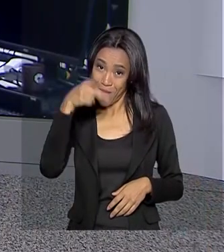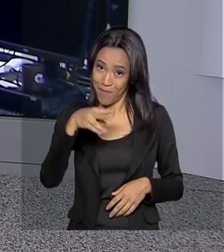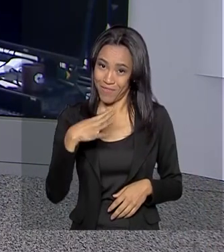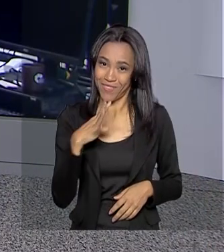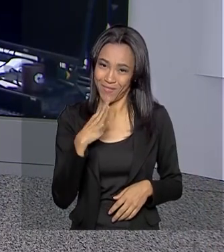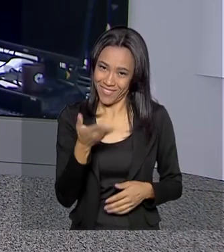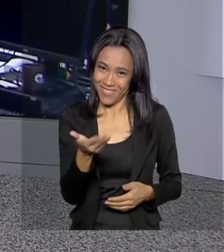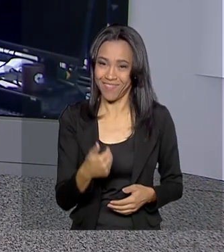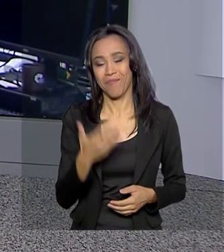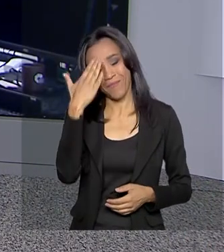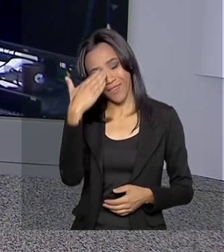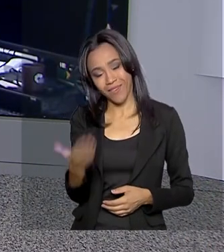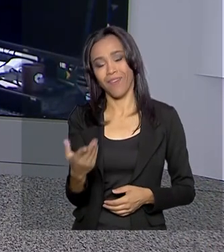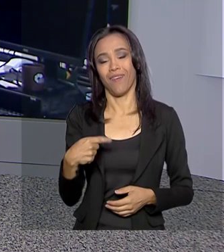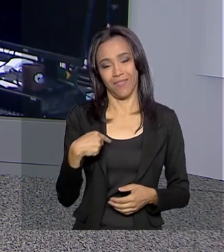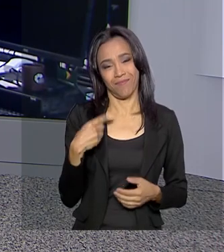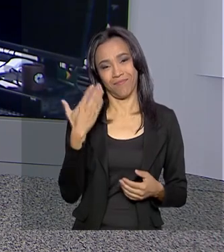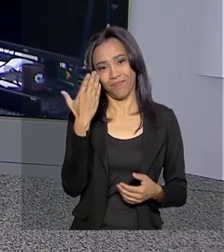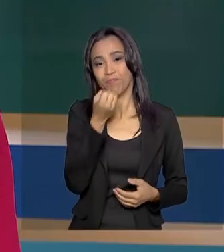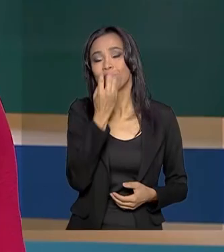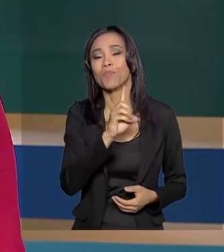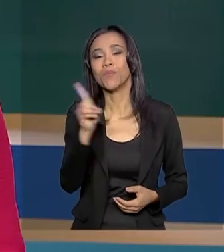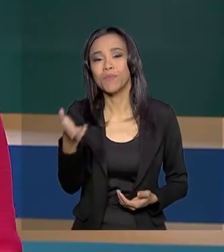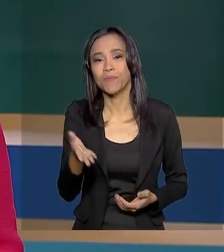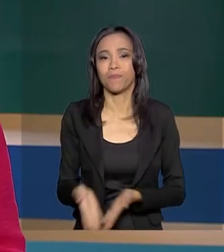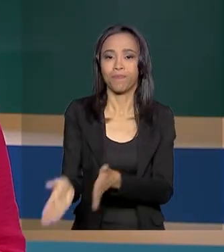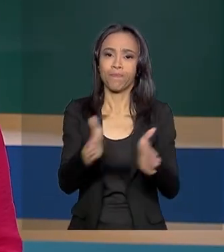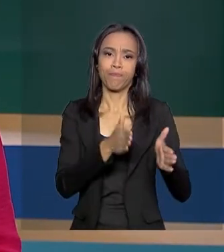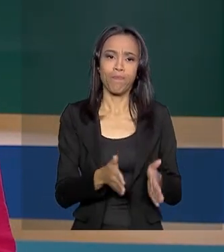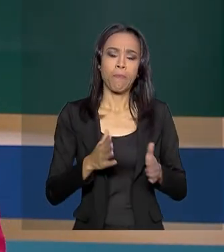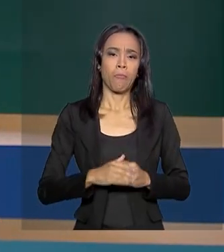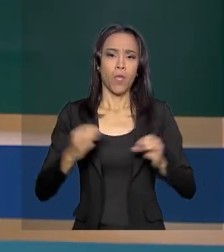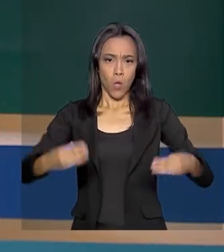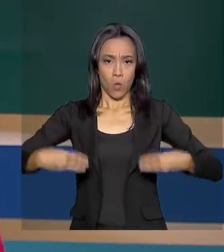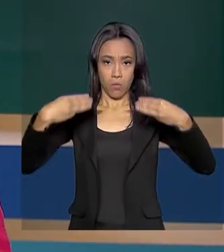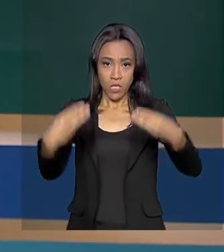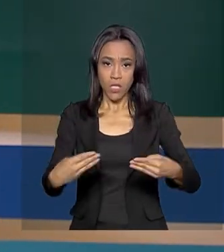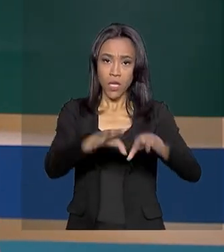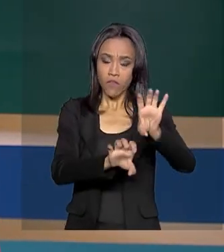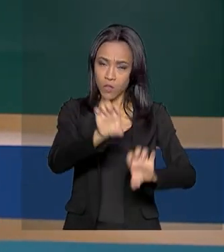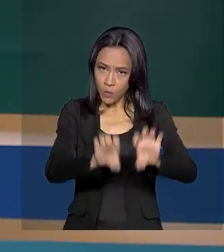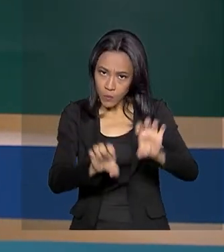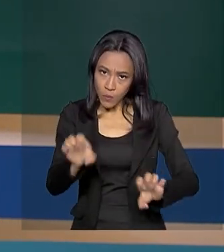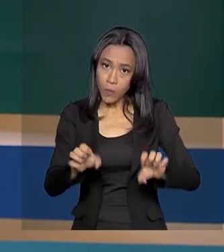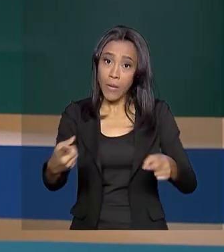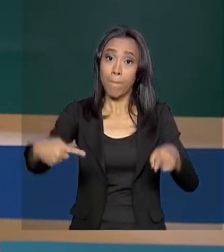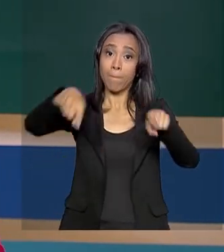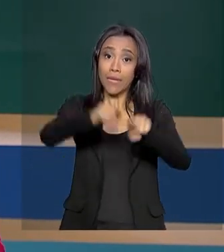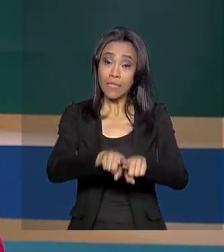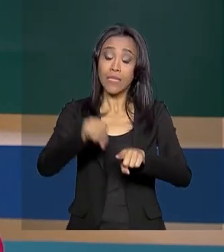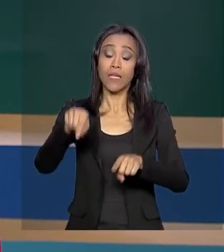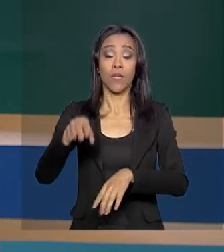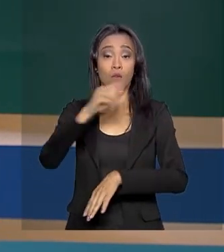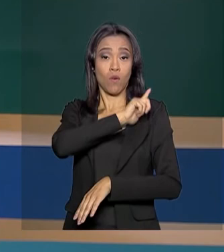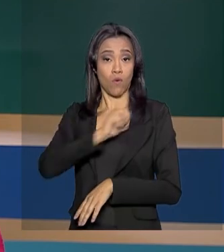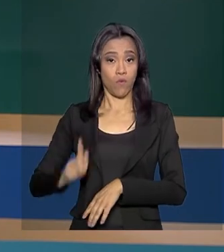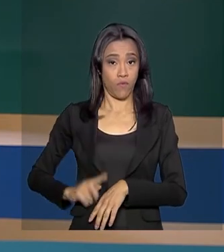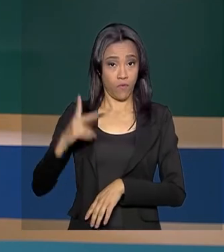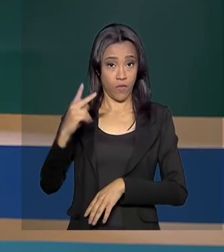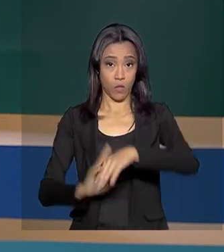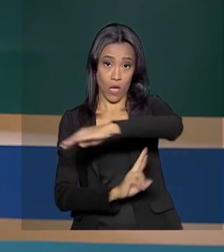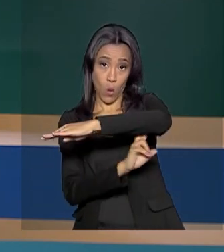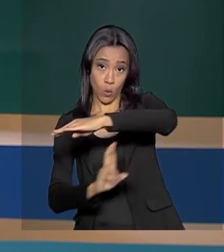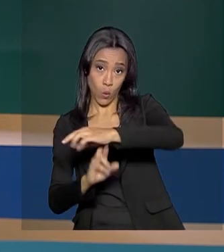Verdade, Ricardo. Obrigada pela sua participação. Bom dia. O Ministério da Infraestrutura, em parceria com os governos do Amazonas e Rondônia, assinou o